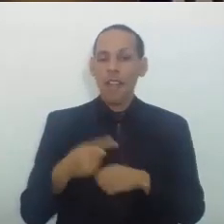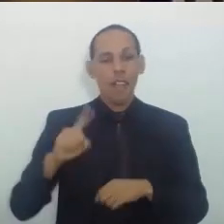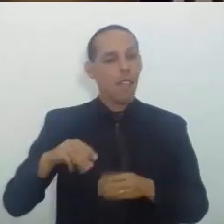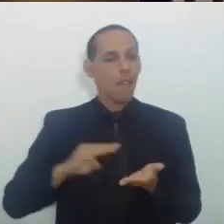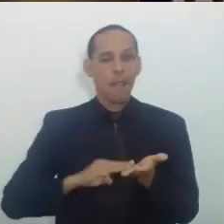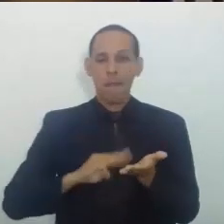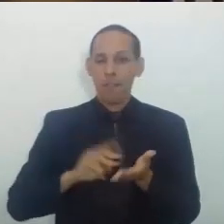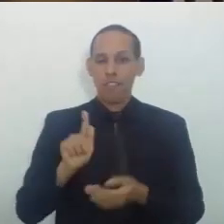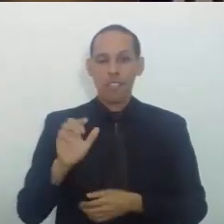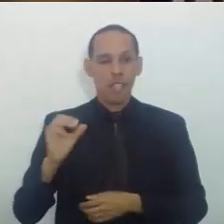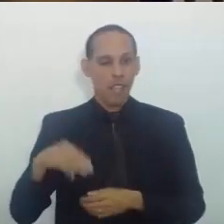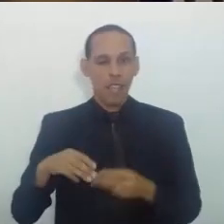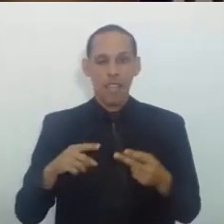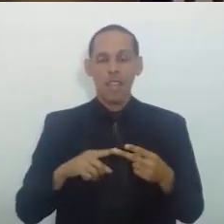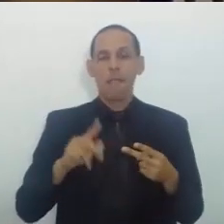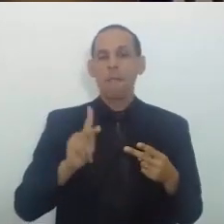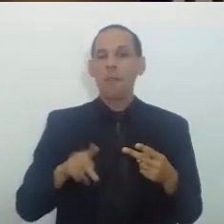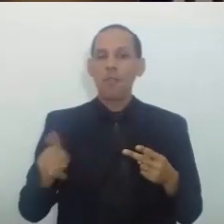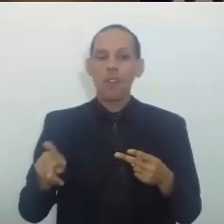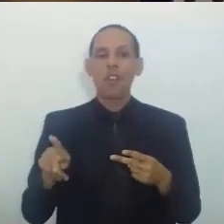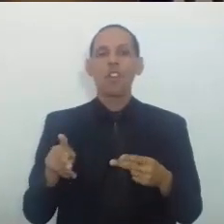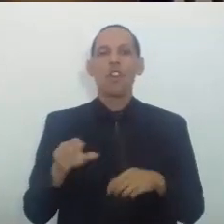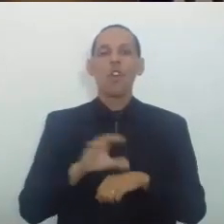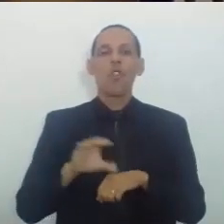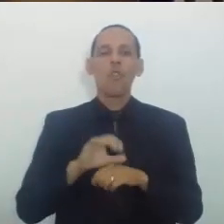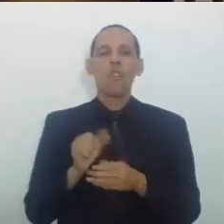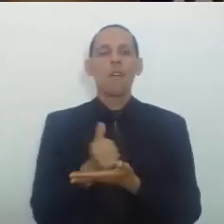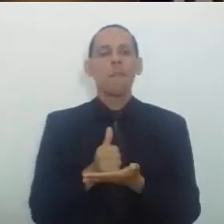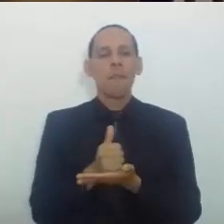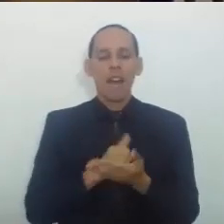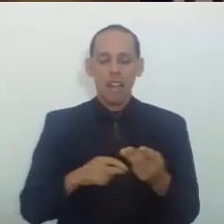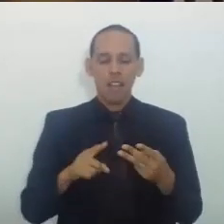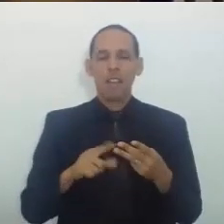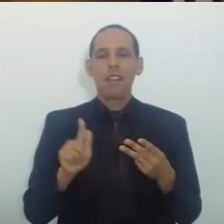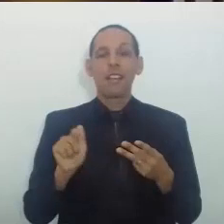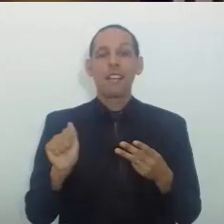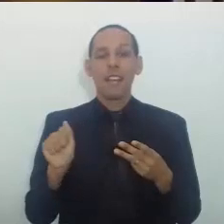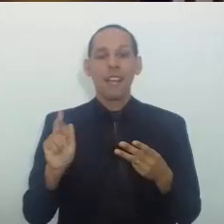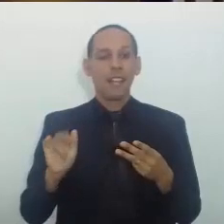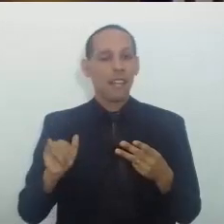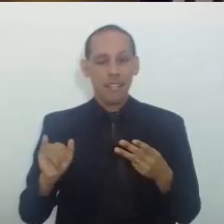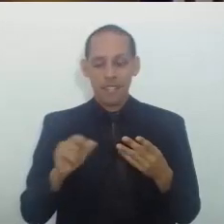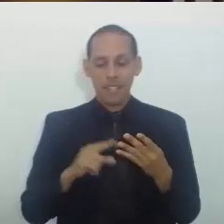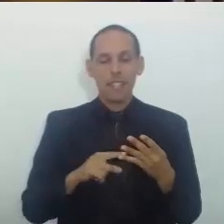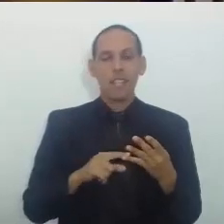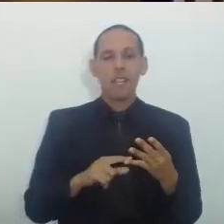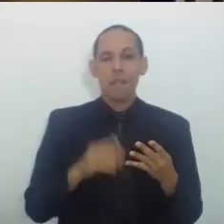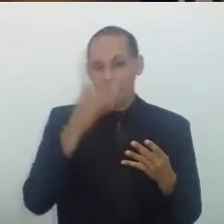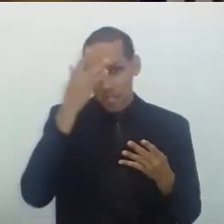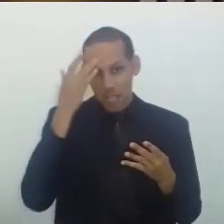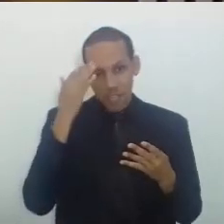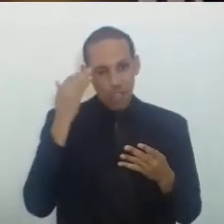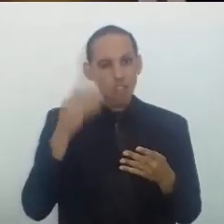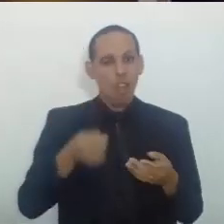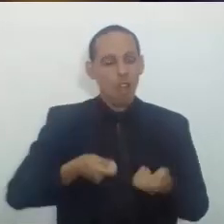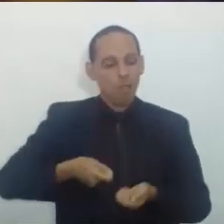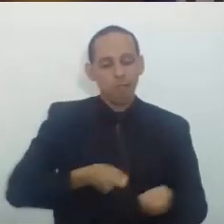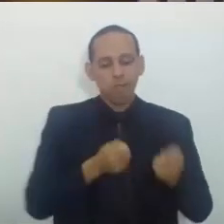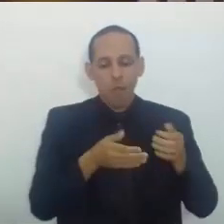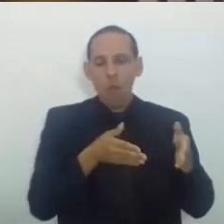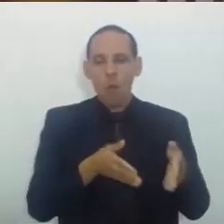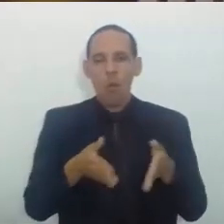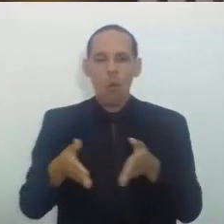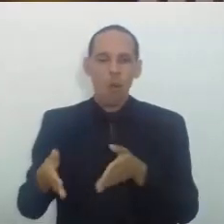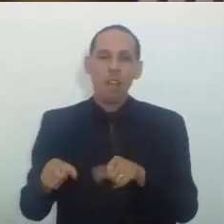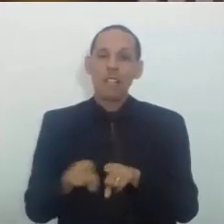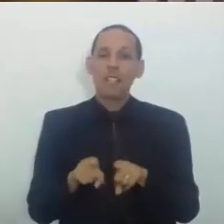Professores De cursos básicos Primário Gari Coveiro Sem se falar Dos que pediram Demissão Do vínculo Laboral Perante